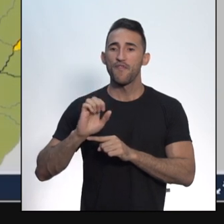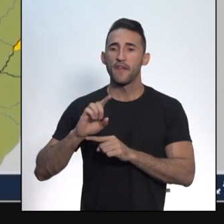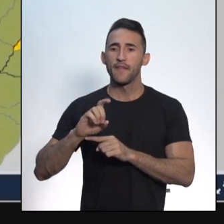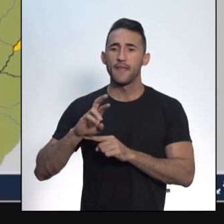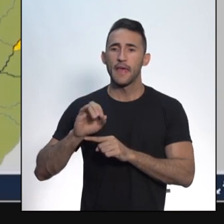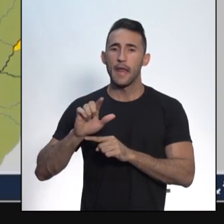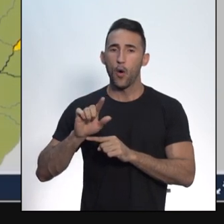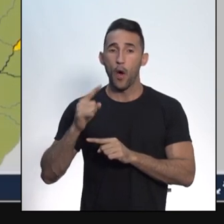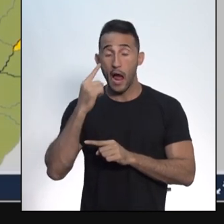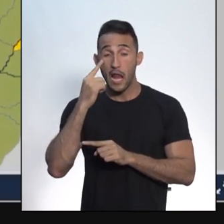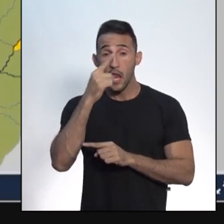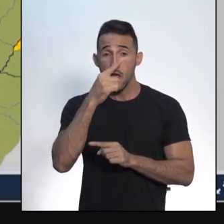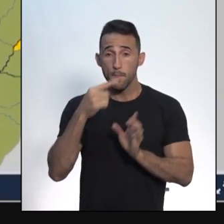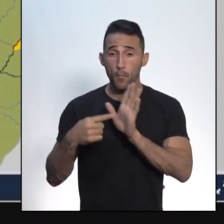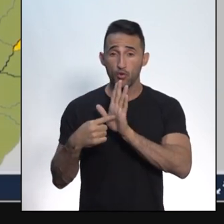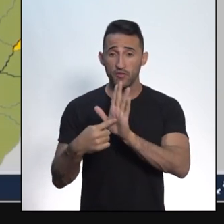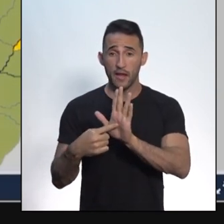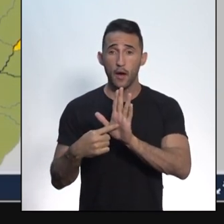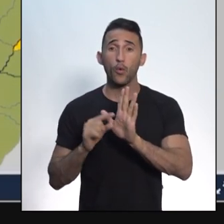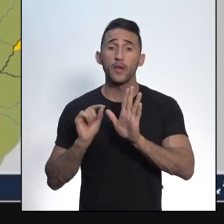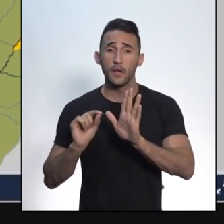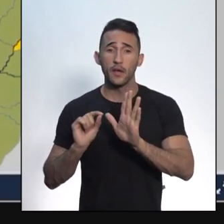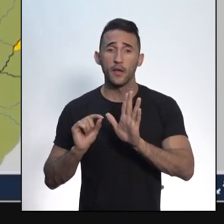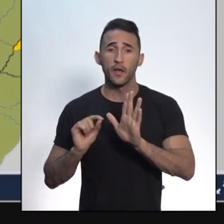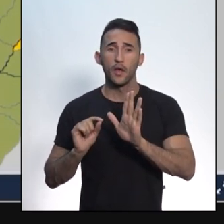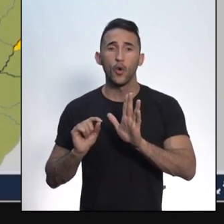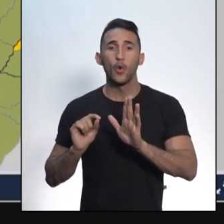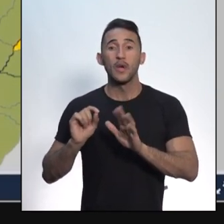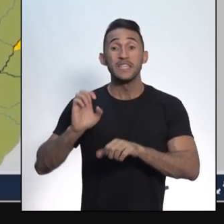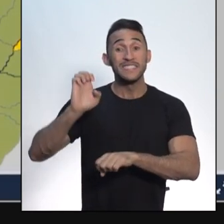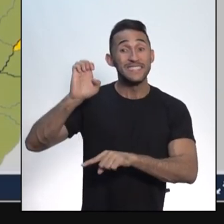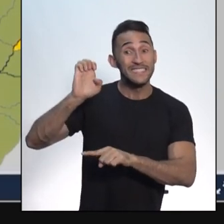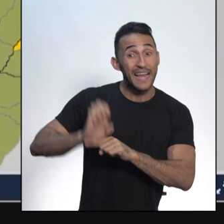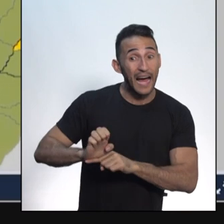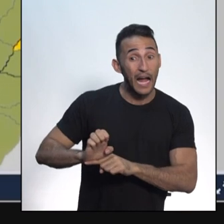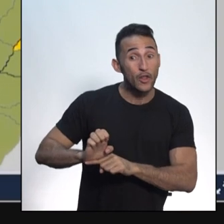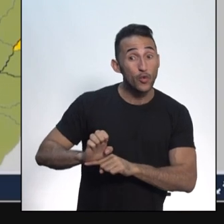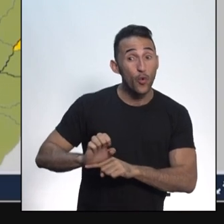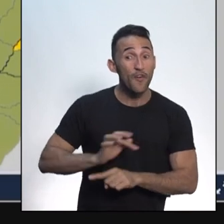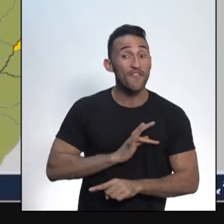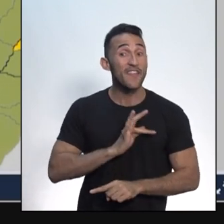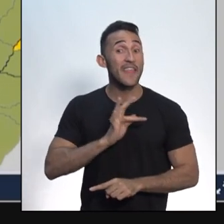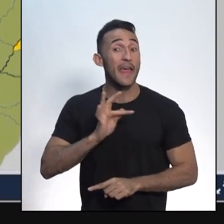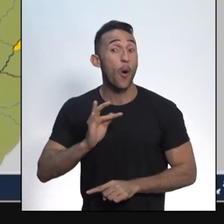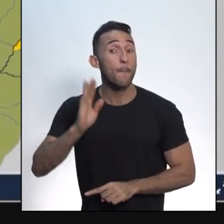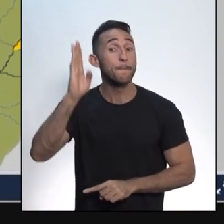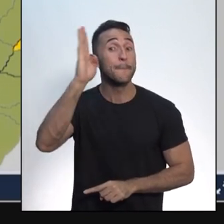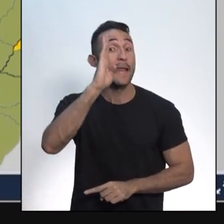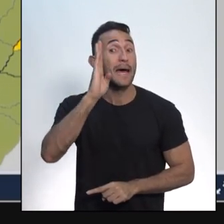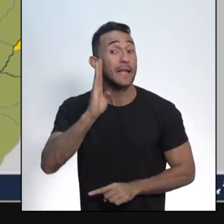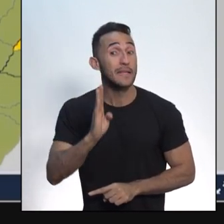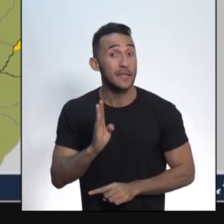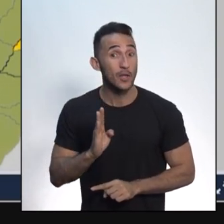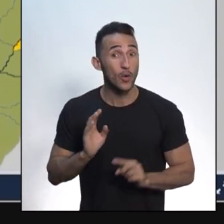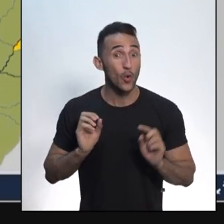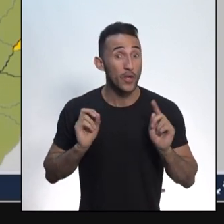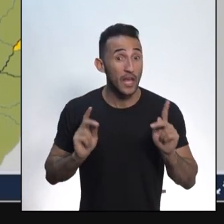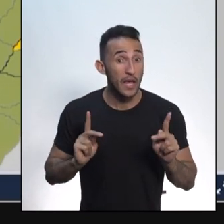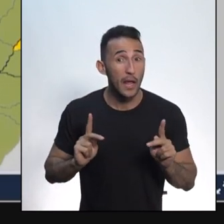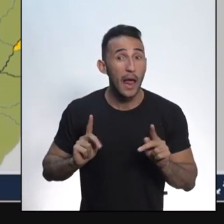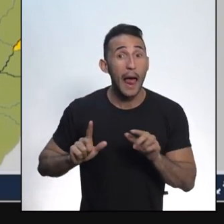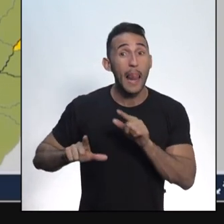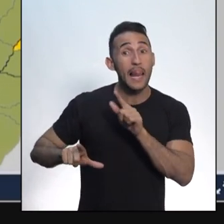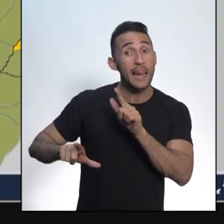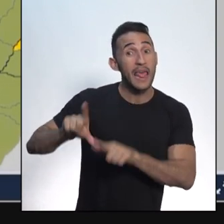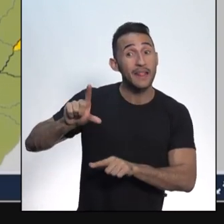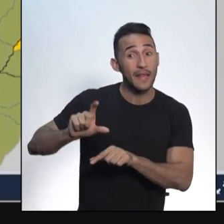aqui é o Estado Federal. Estado Federal, nós escrevemos com inicial